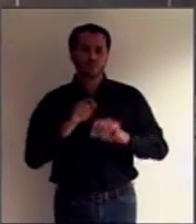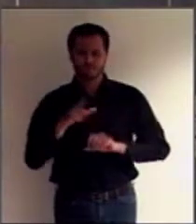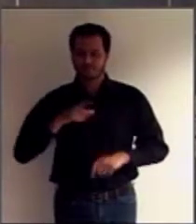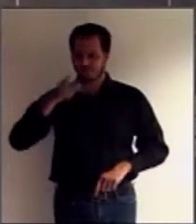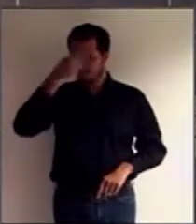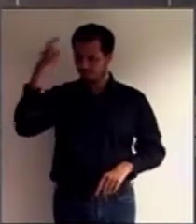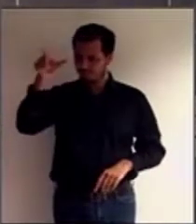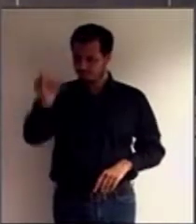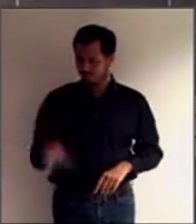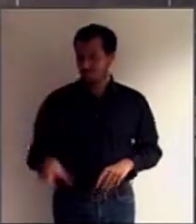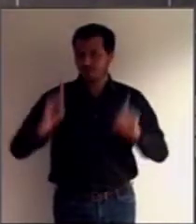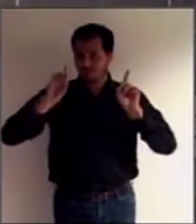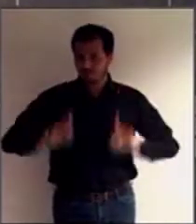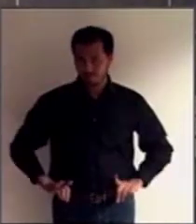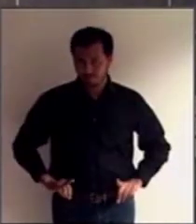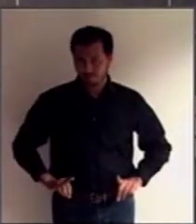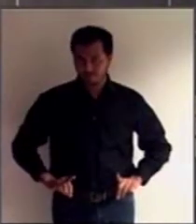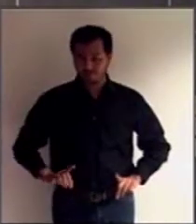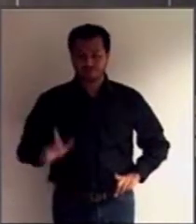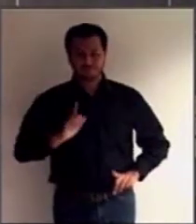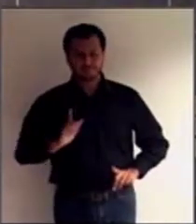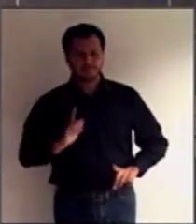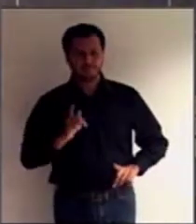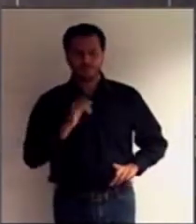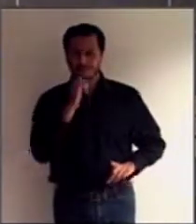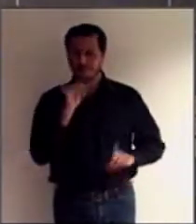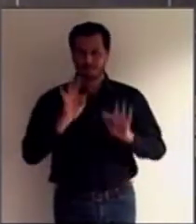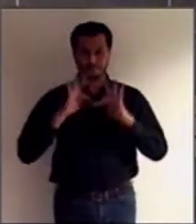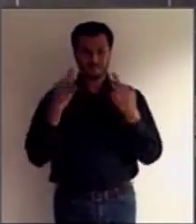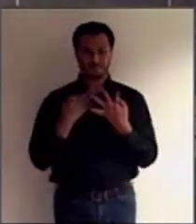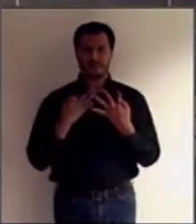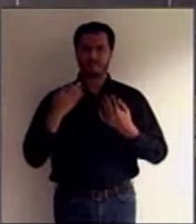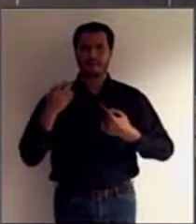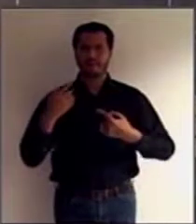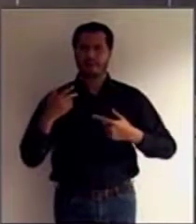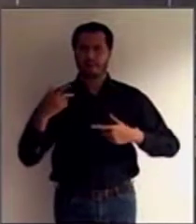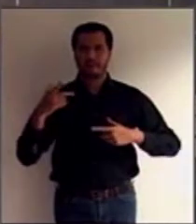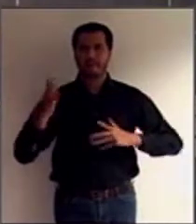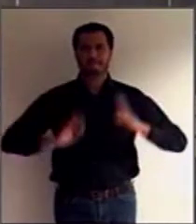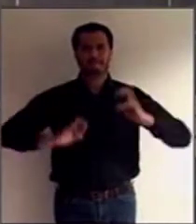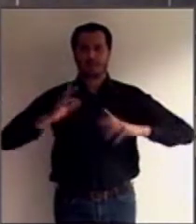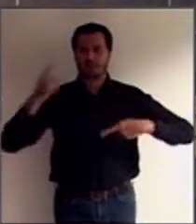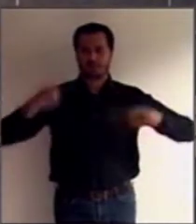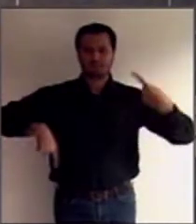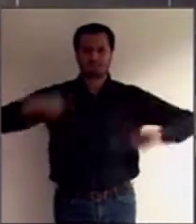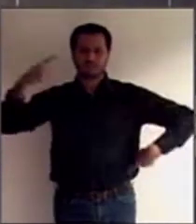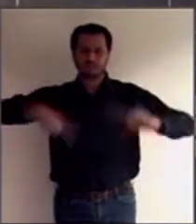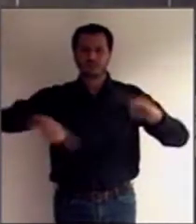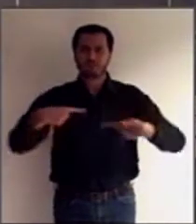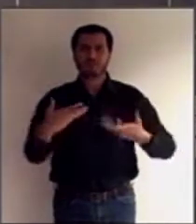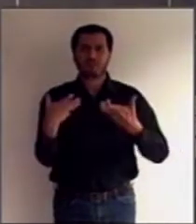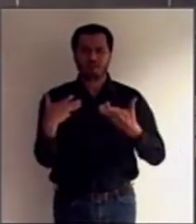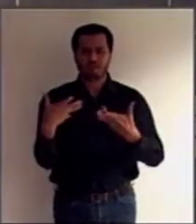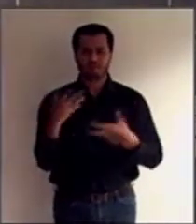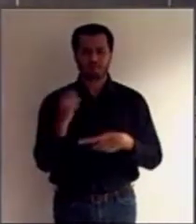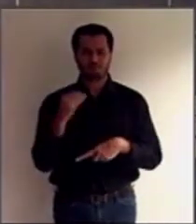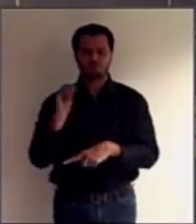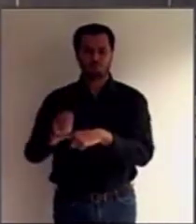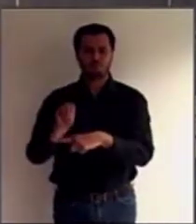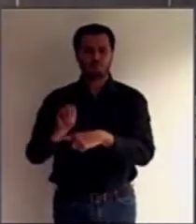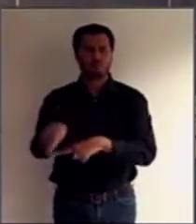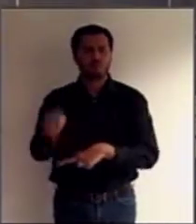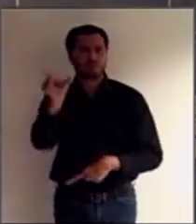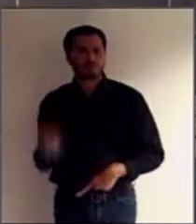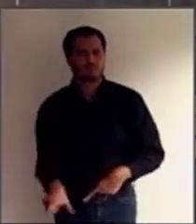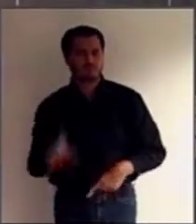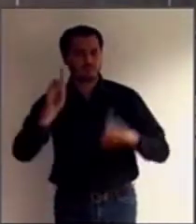interesses, onde há uma briga, por exemplo, familiar, para ver quem é o curador de determinada pessoa e